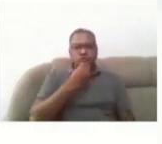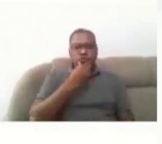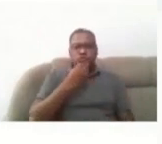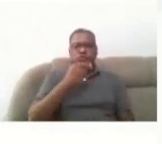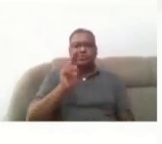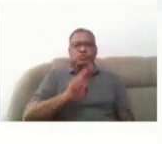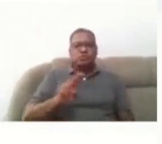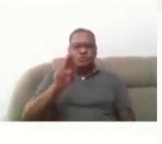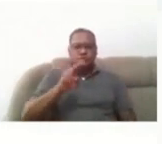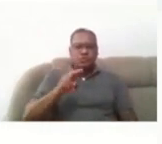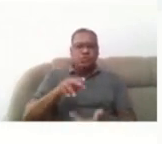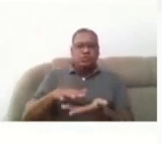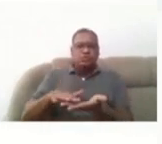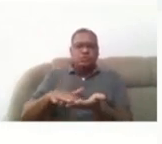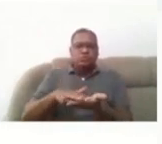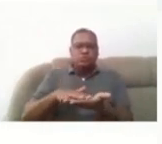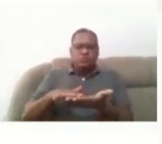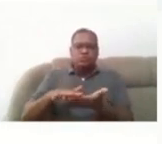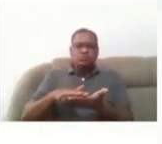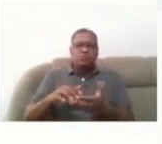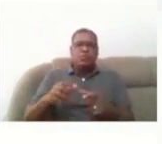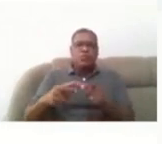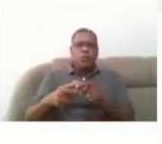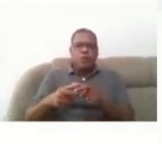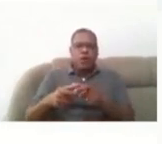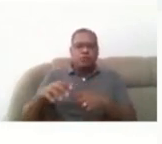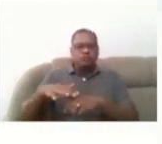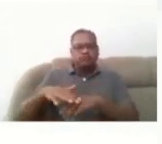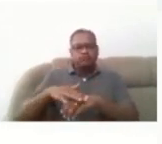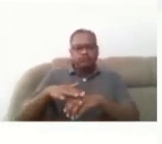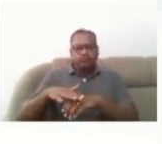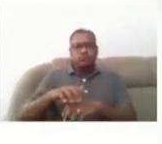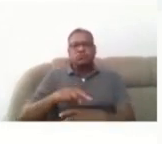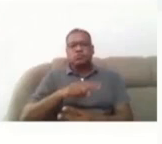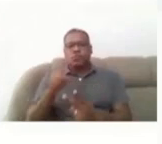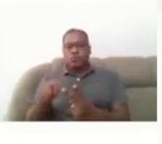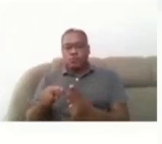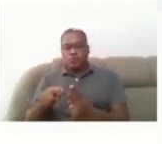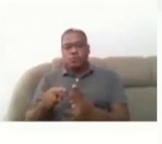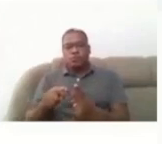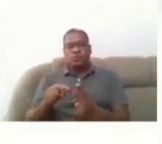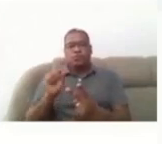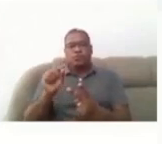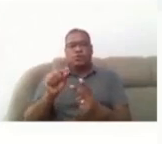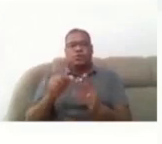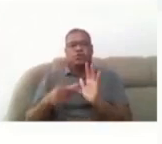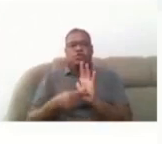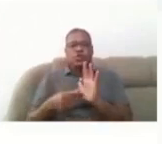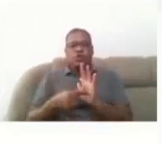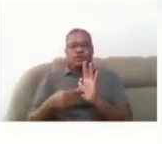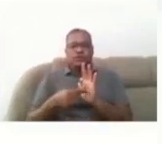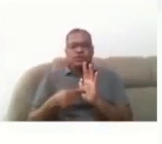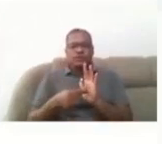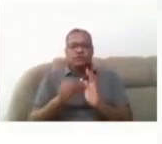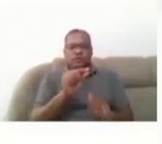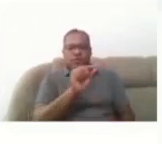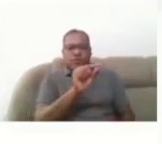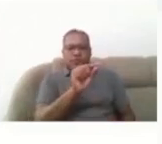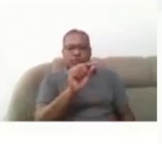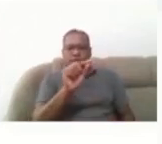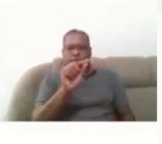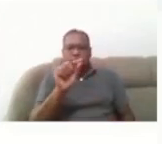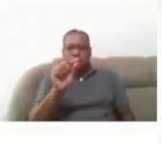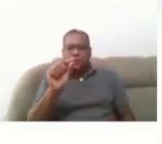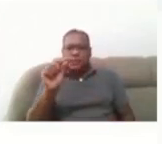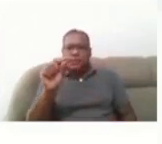e um software de varredura. Então, quando chegar na figura que ele quer escolher, ele vai